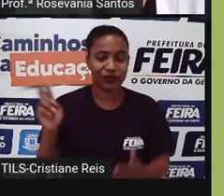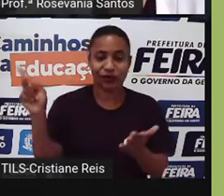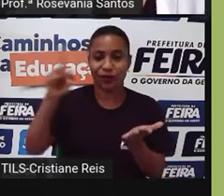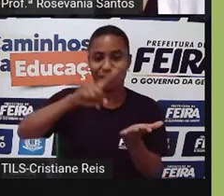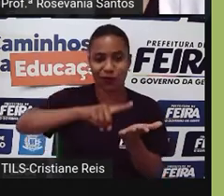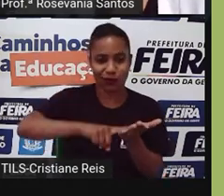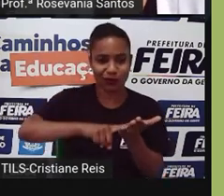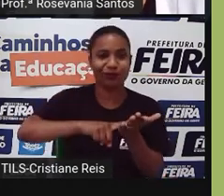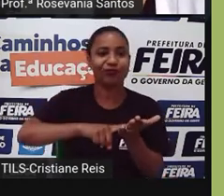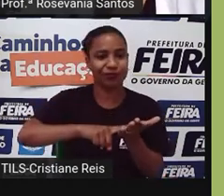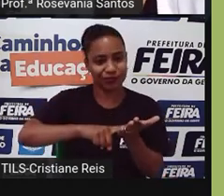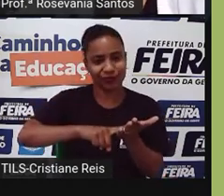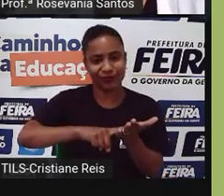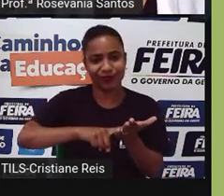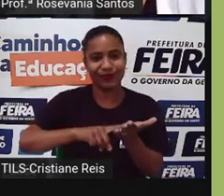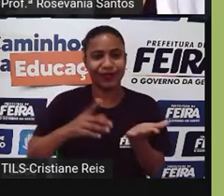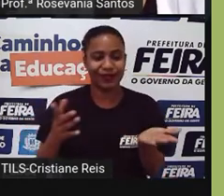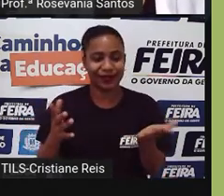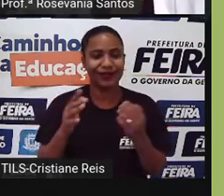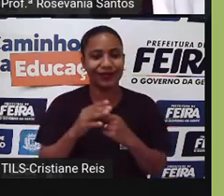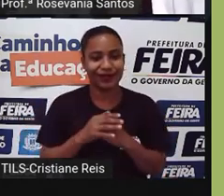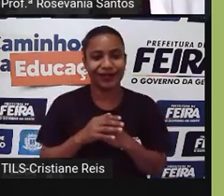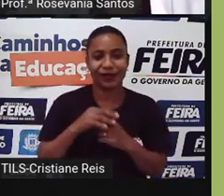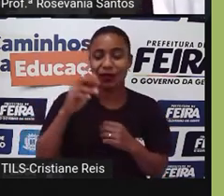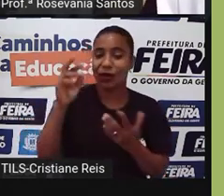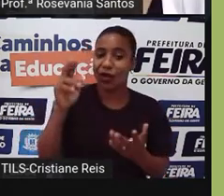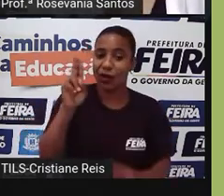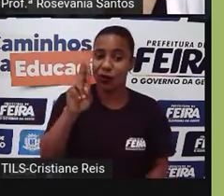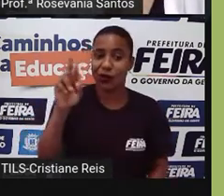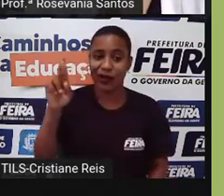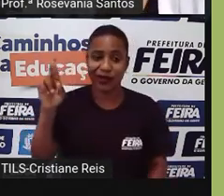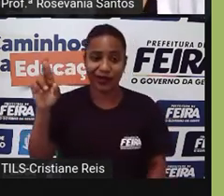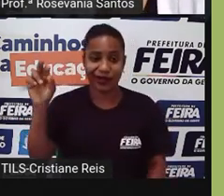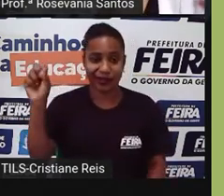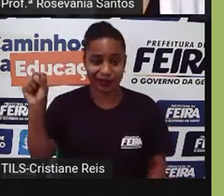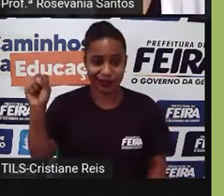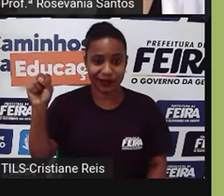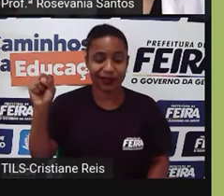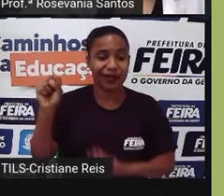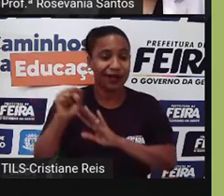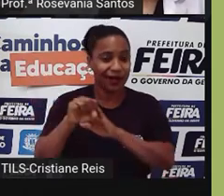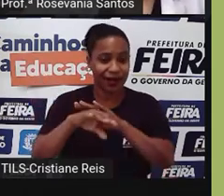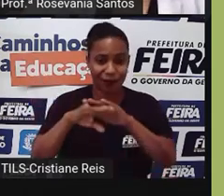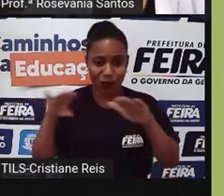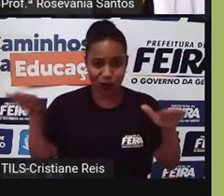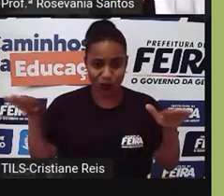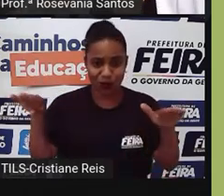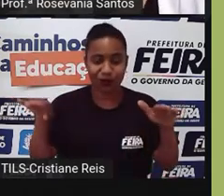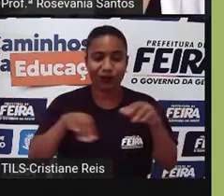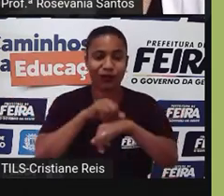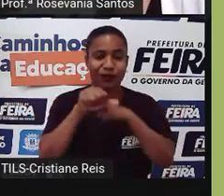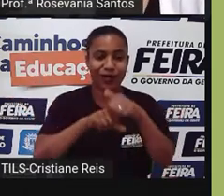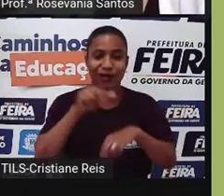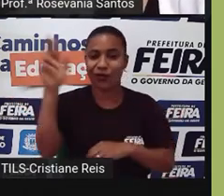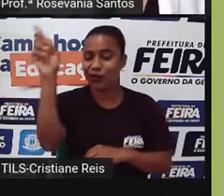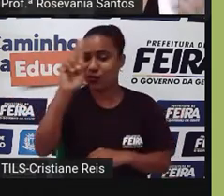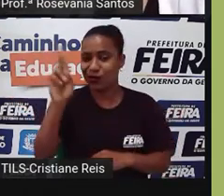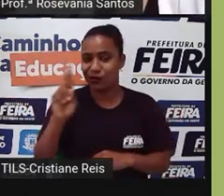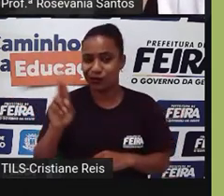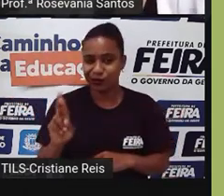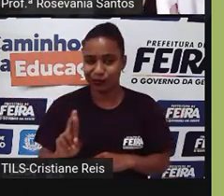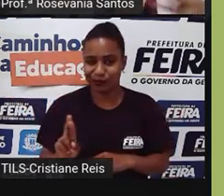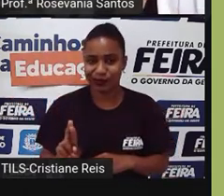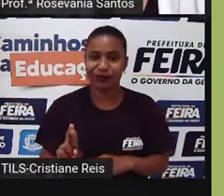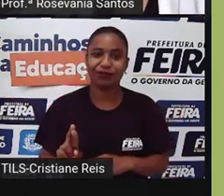fizeram, que tudo bem, bora acabar com União Soviética, mas esse novo acordo que nós vamos fazer, a